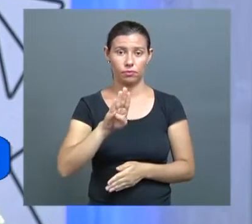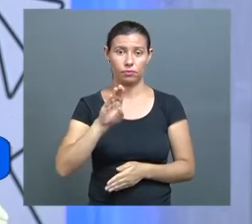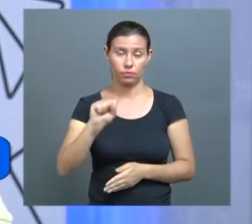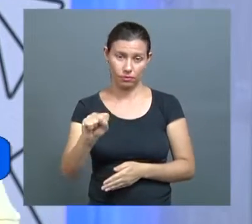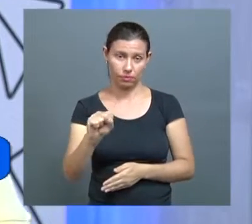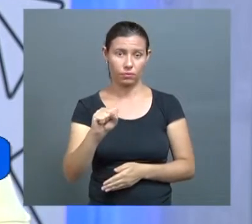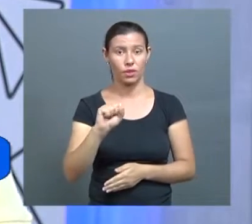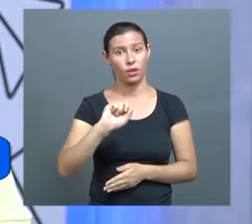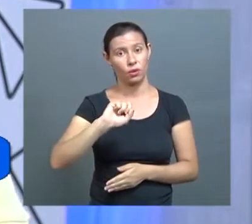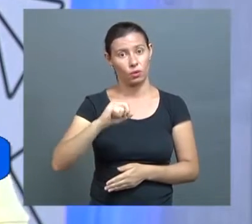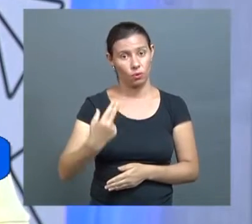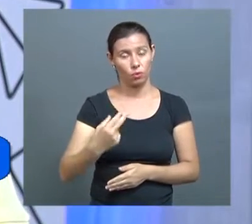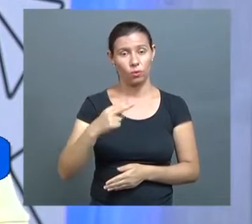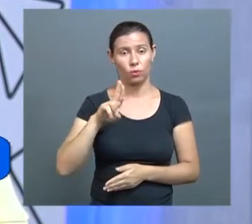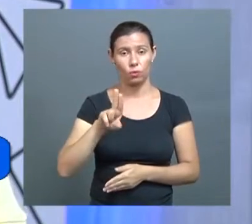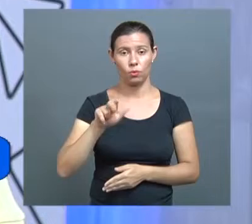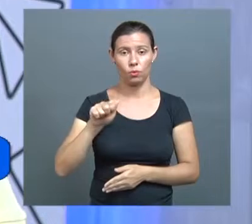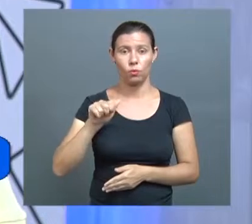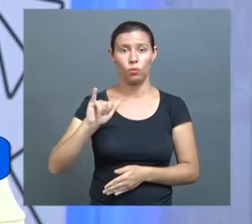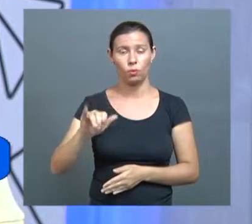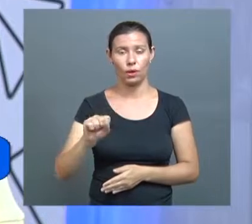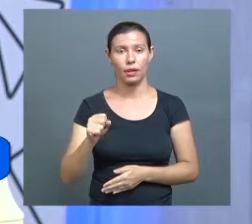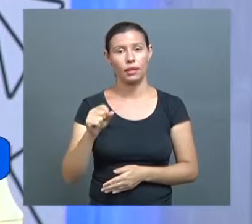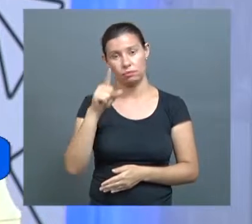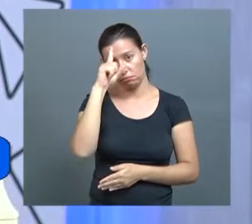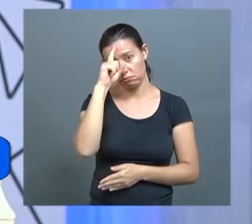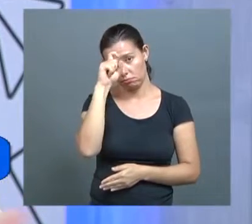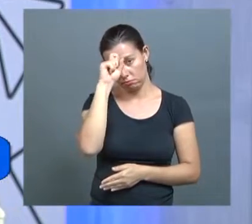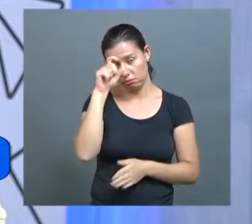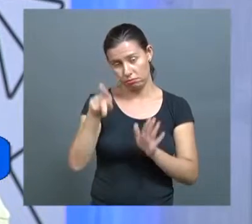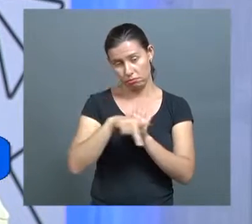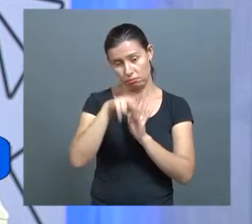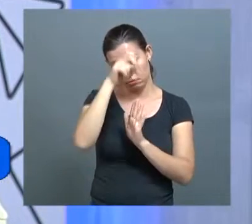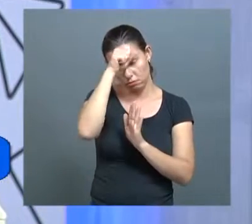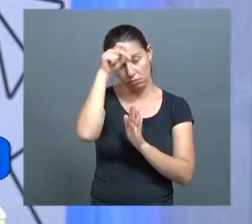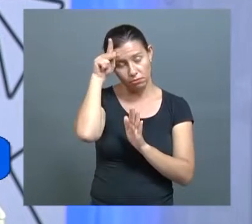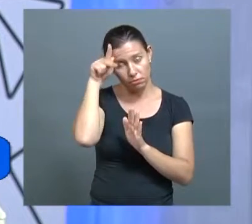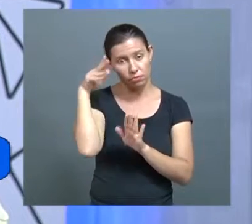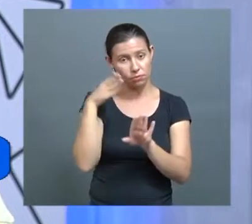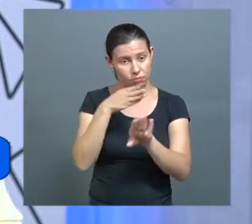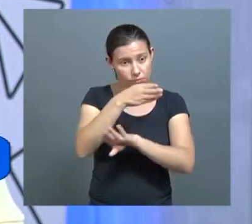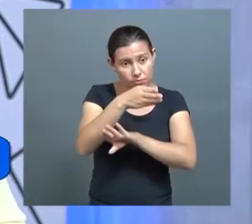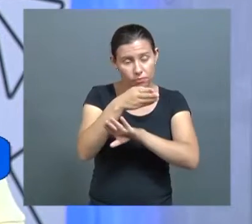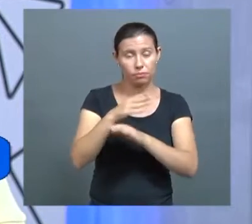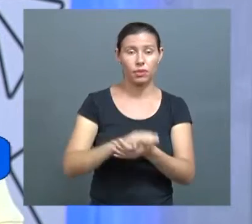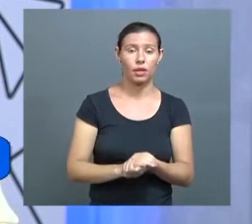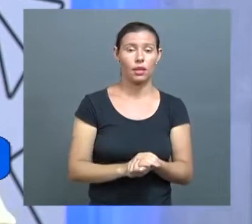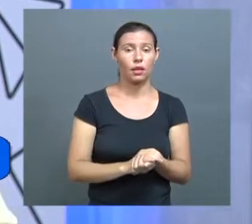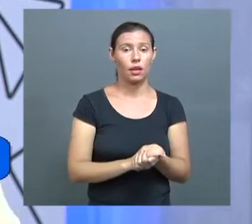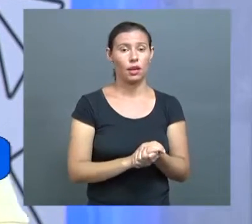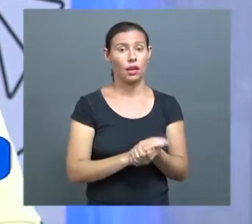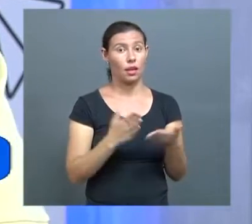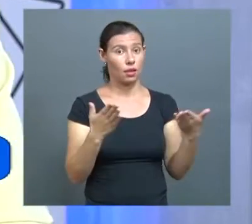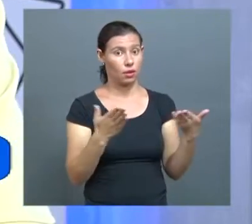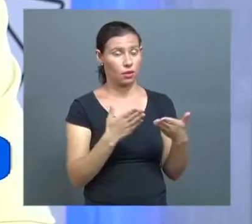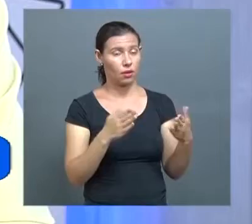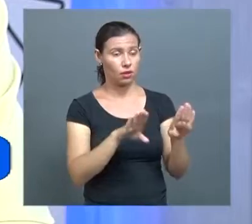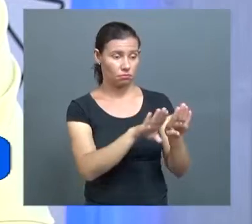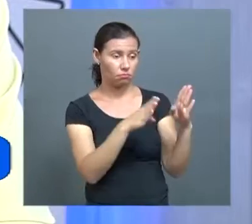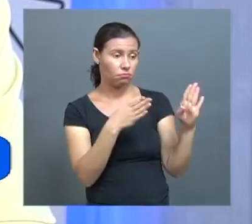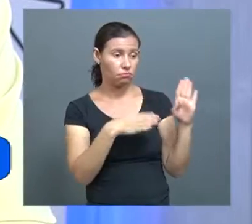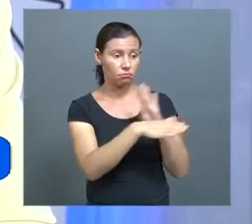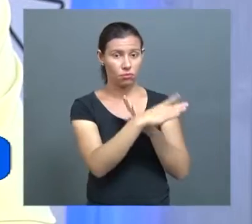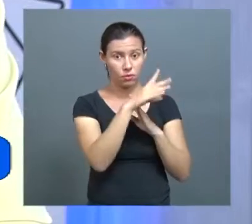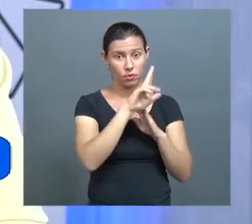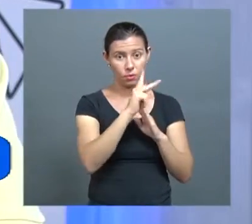que teriam que fazer esse tipo de atendimento. Mas, como eu disse para você, a gente é porta aberta. Hoje, a cidade